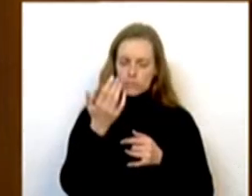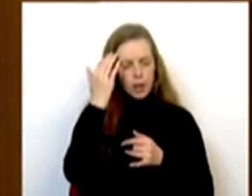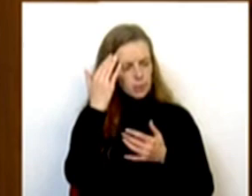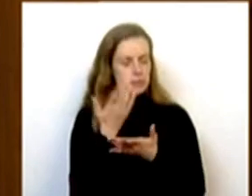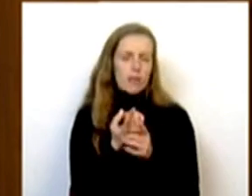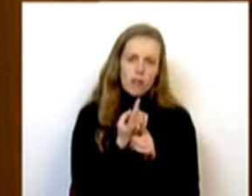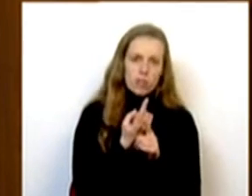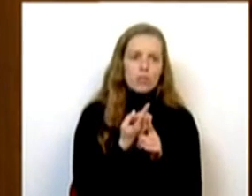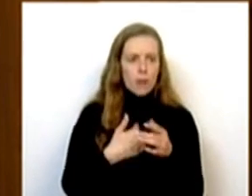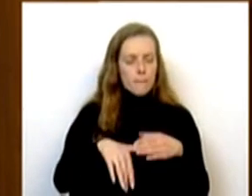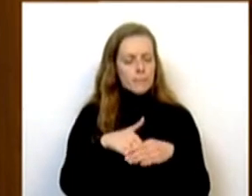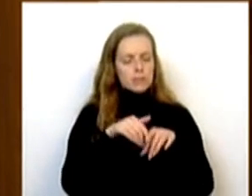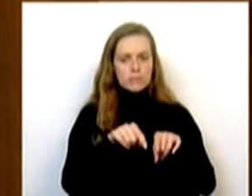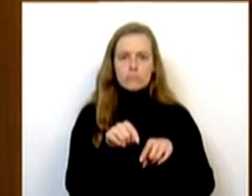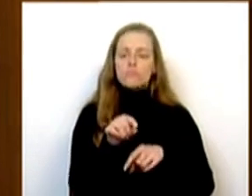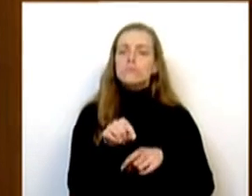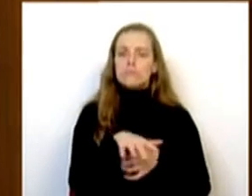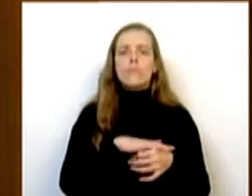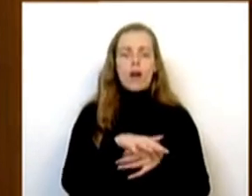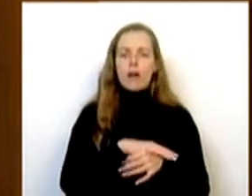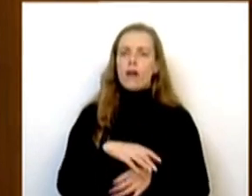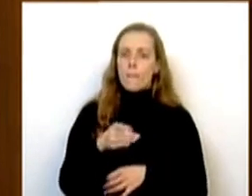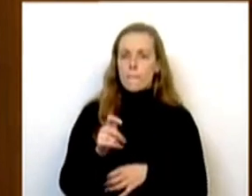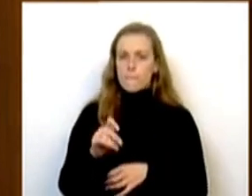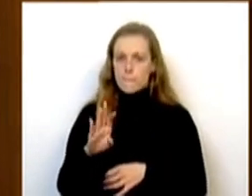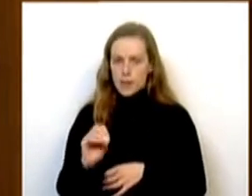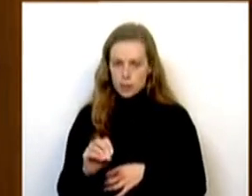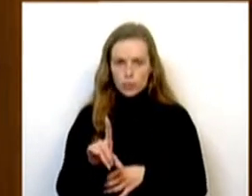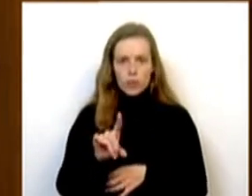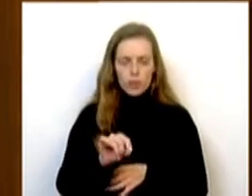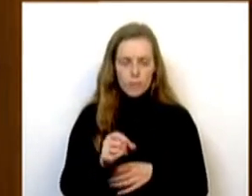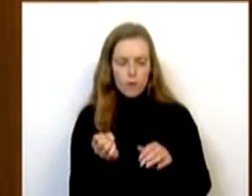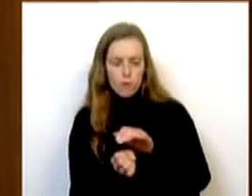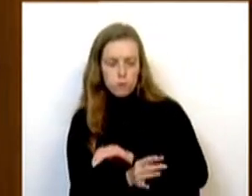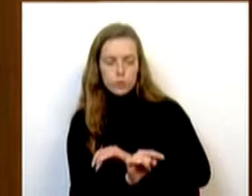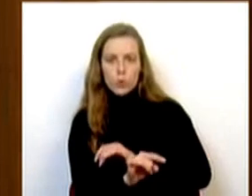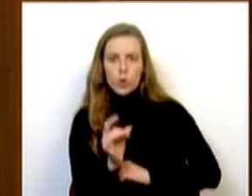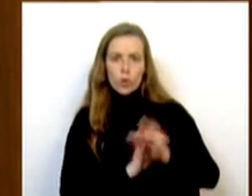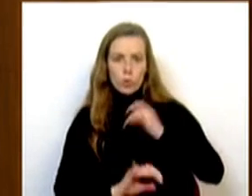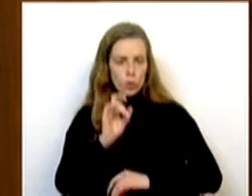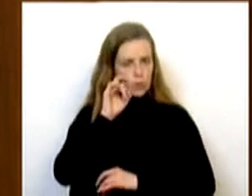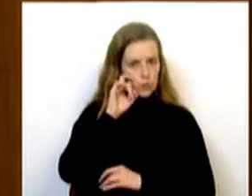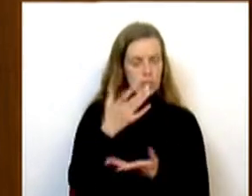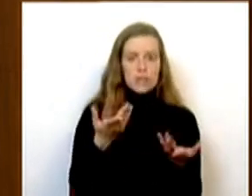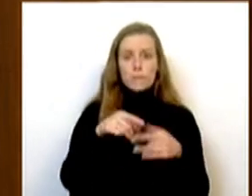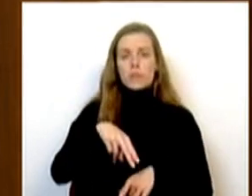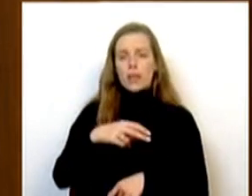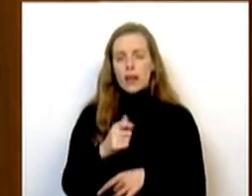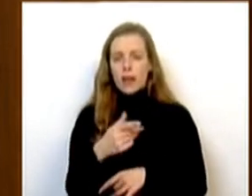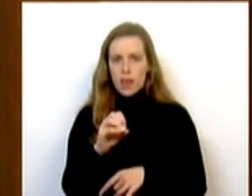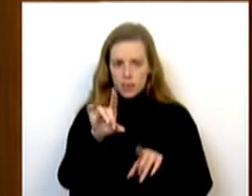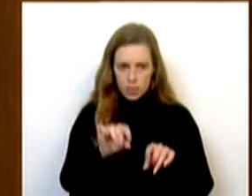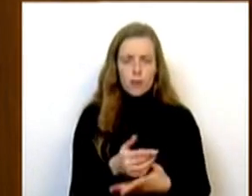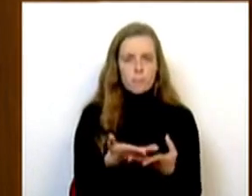nos quais participamos no âmbito da PESCO, mas também do Fundo Europeu de Defesa, da Agência Europeia de Defesa e da NATO cobrem